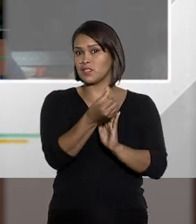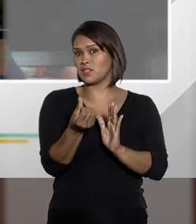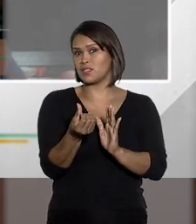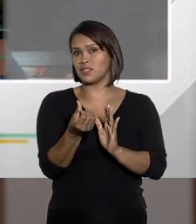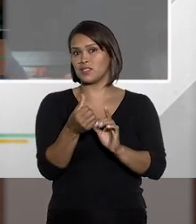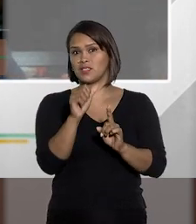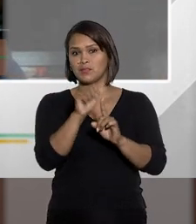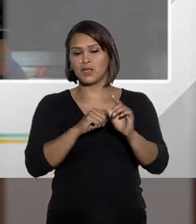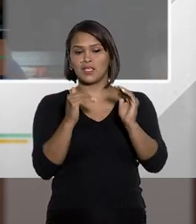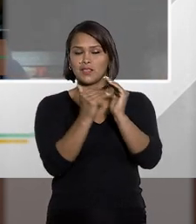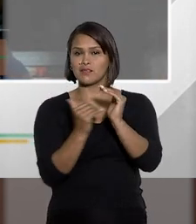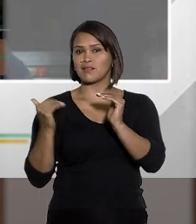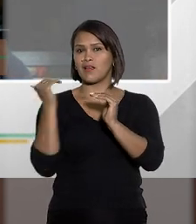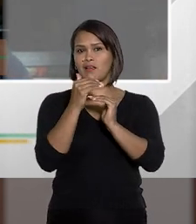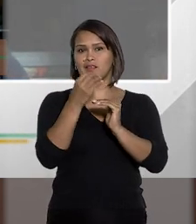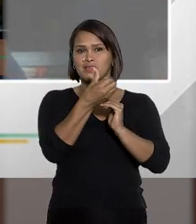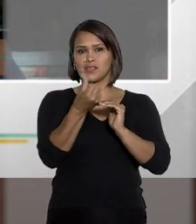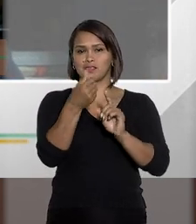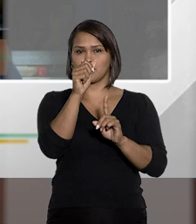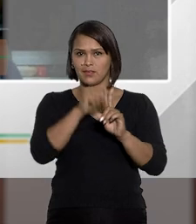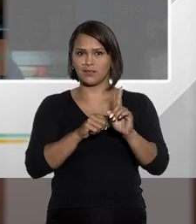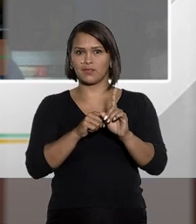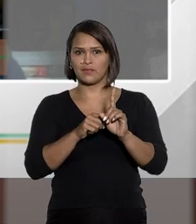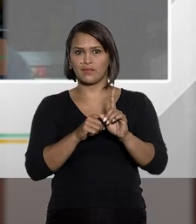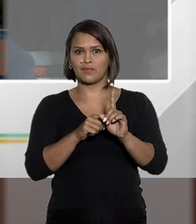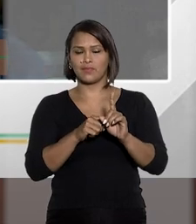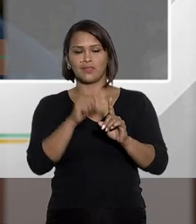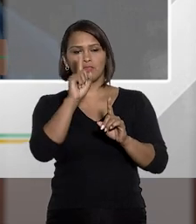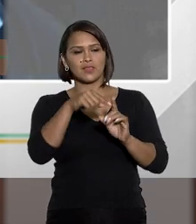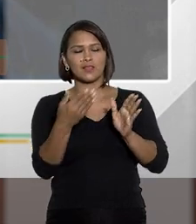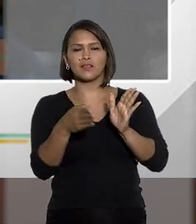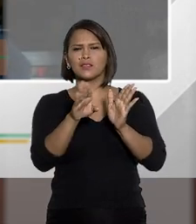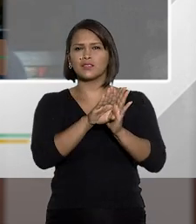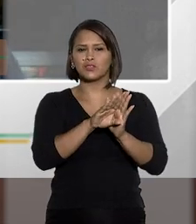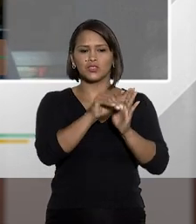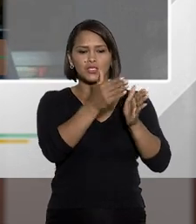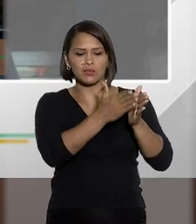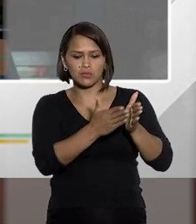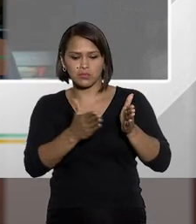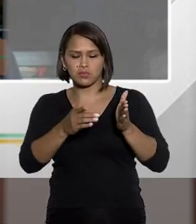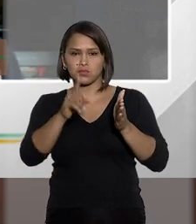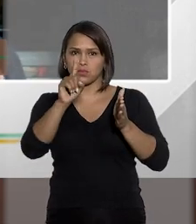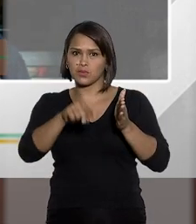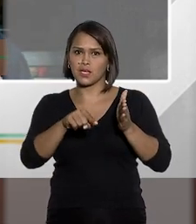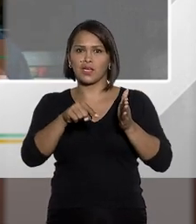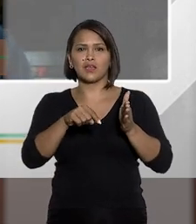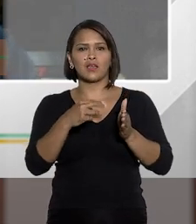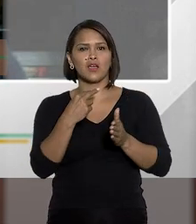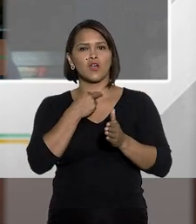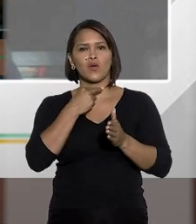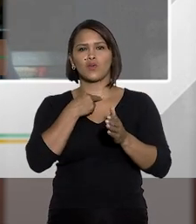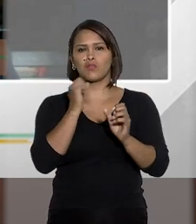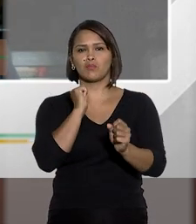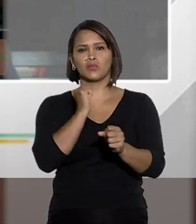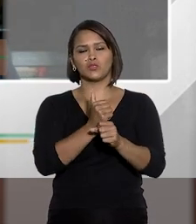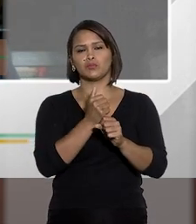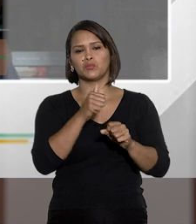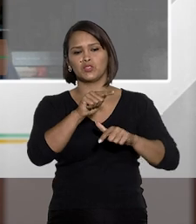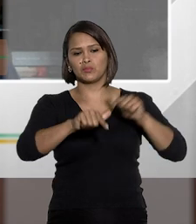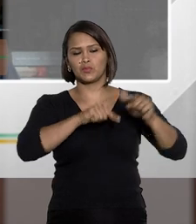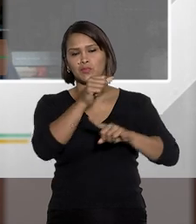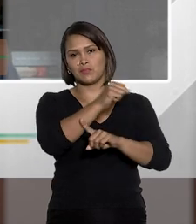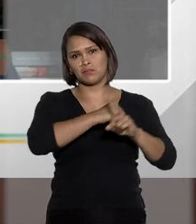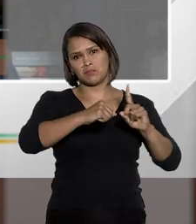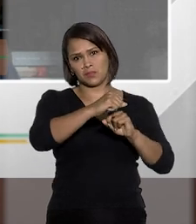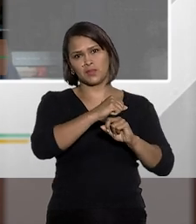seis meses, acho que tem que ser superior a seis meses, se eu não me engano, se ela não chega nesse piso, eu não posso substituir por